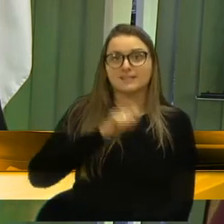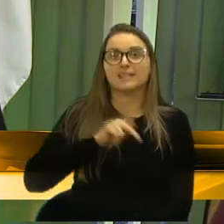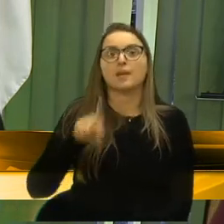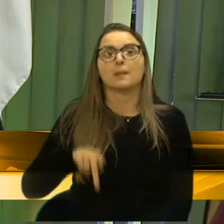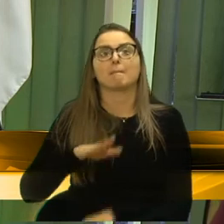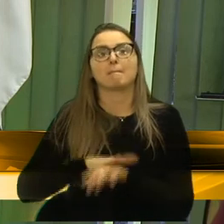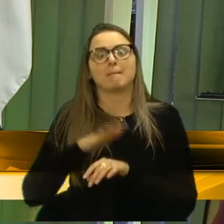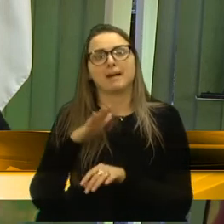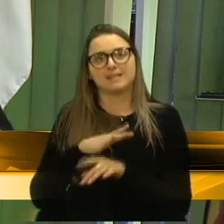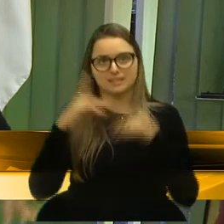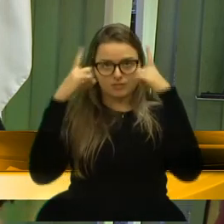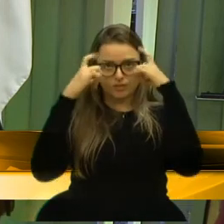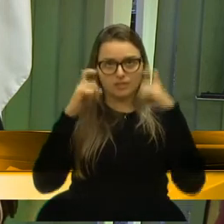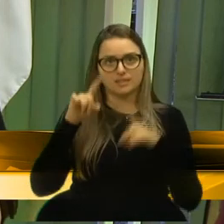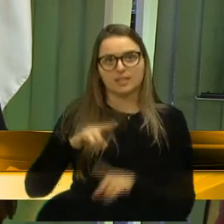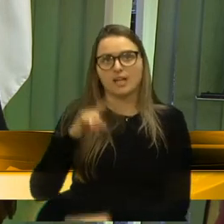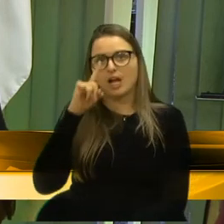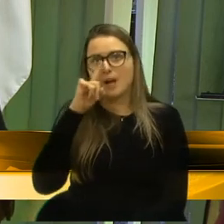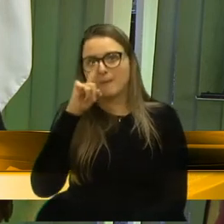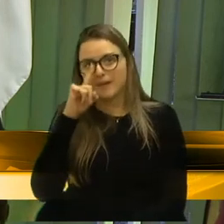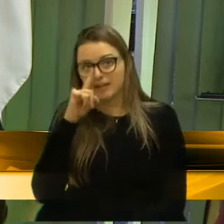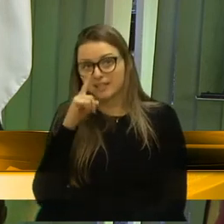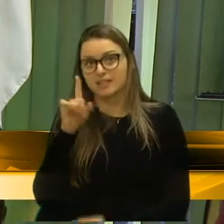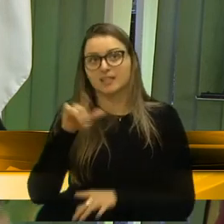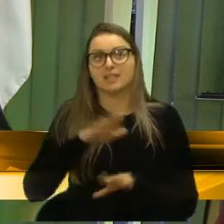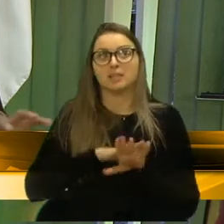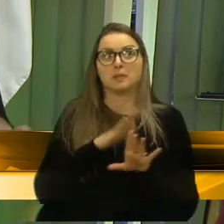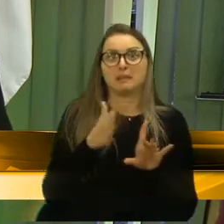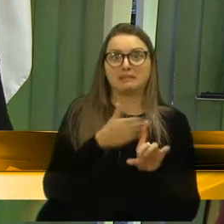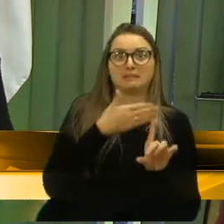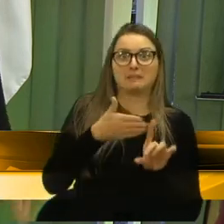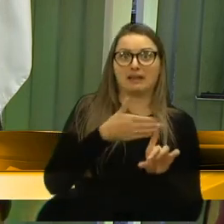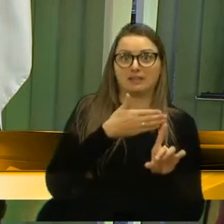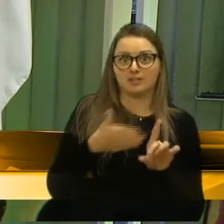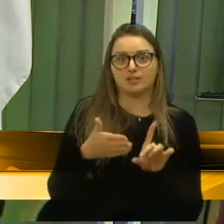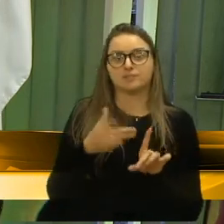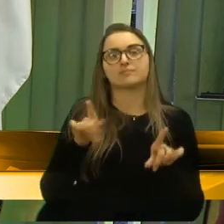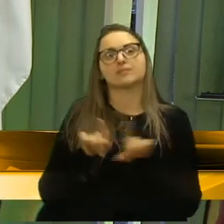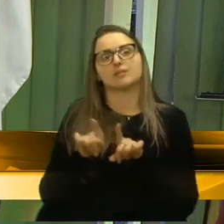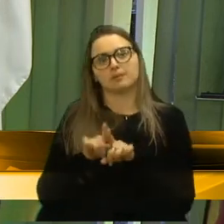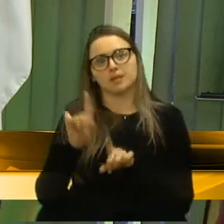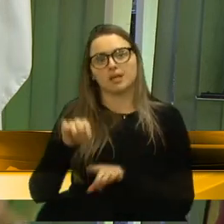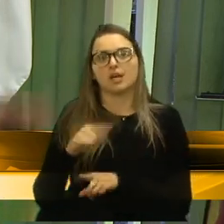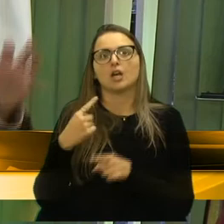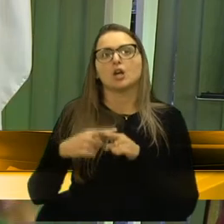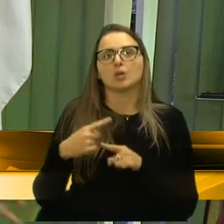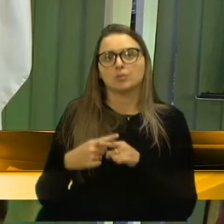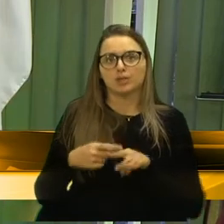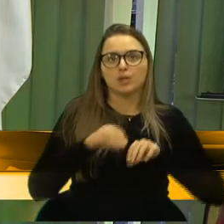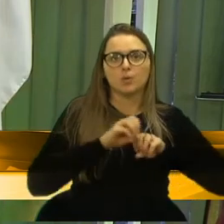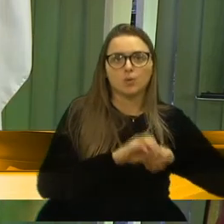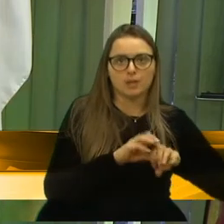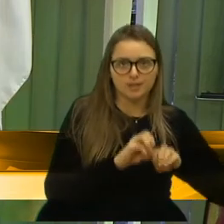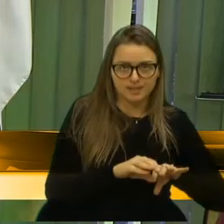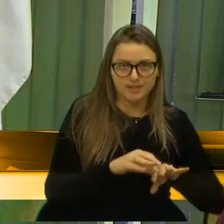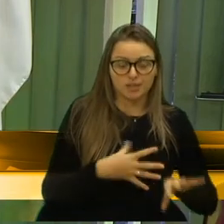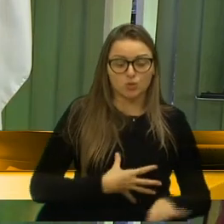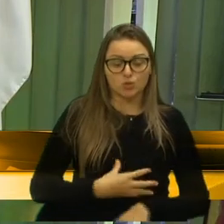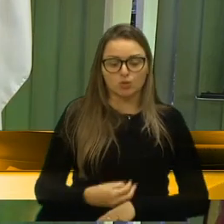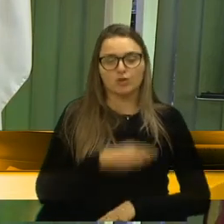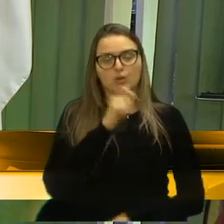se torna violenta é a mãe. E isso a gente sabe que também é porque a educação ainda dos filhos